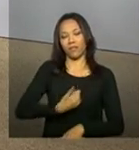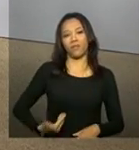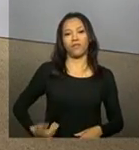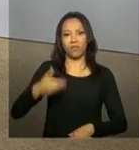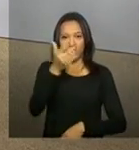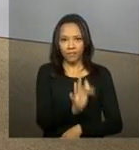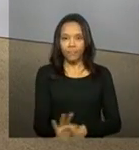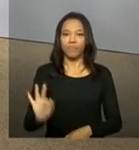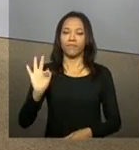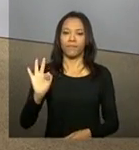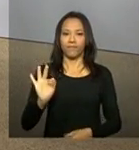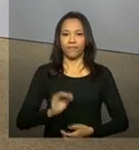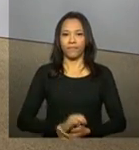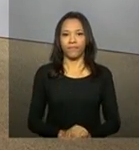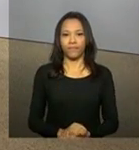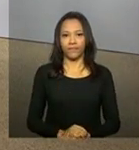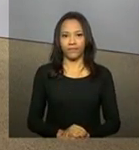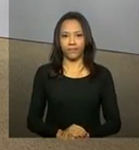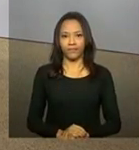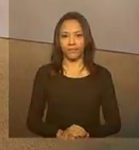a TV do Governo Federal.